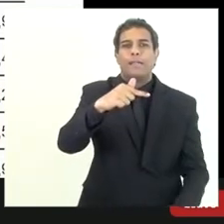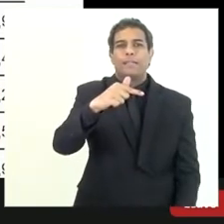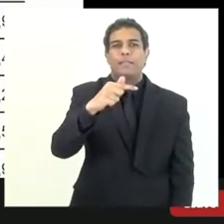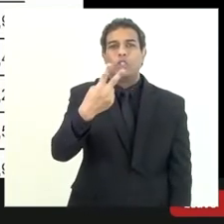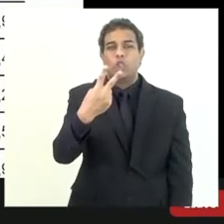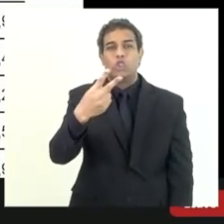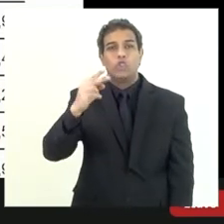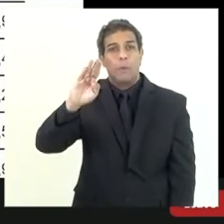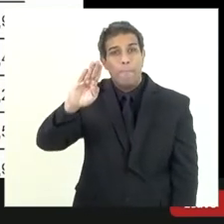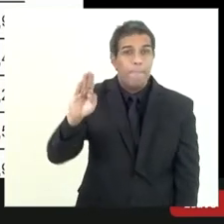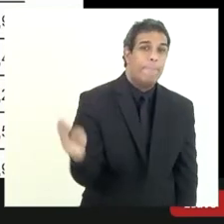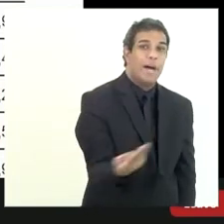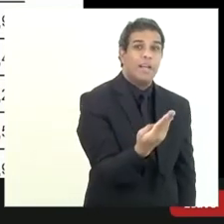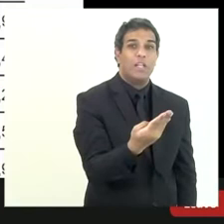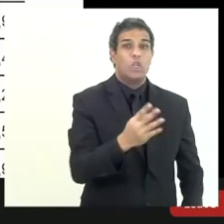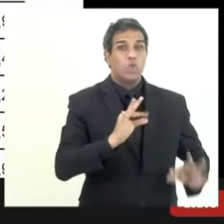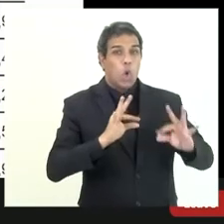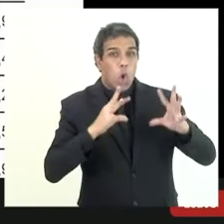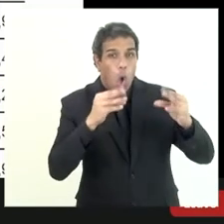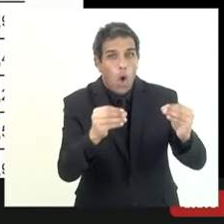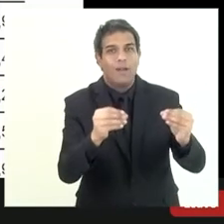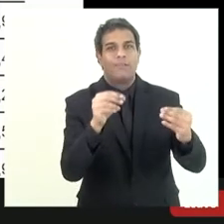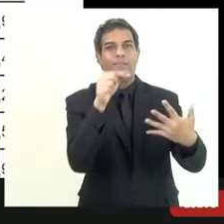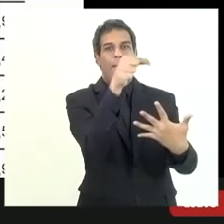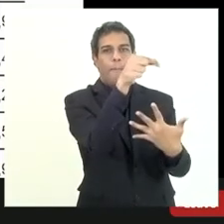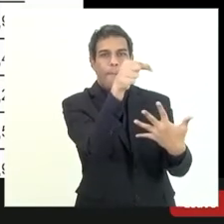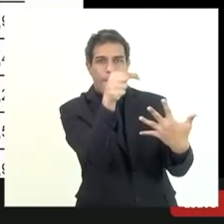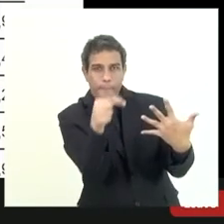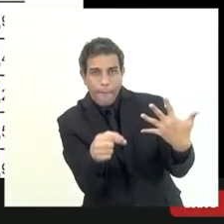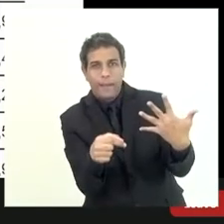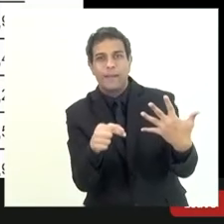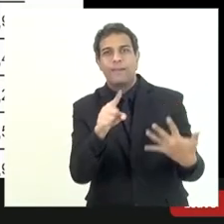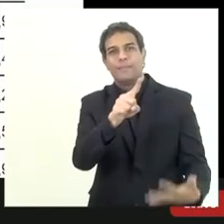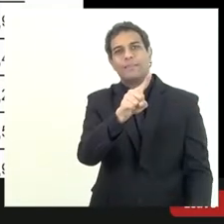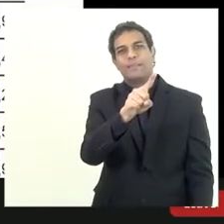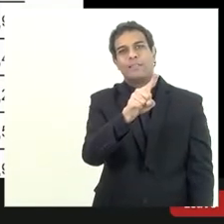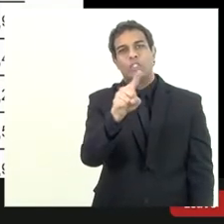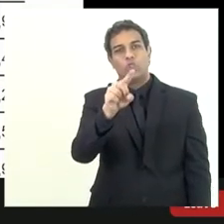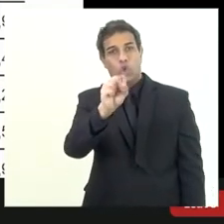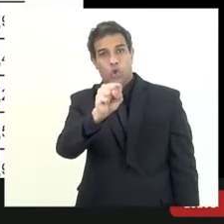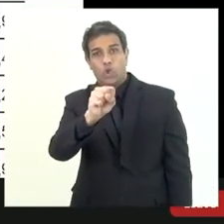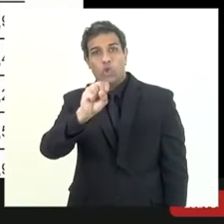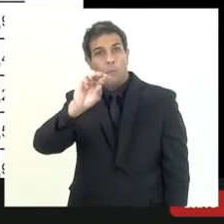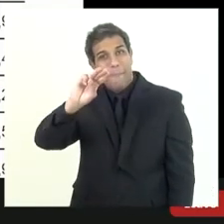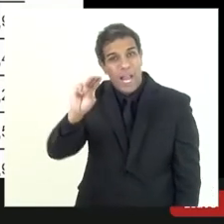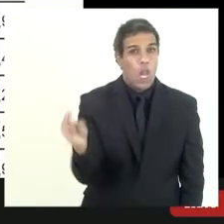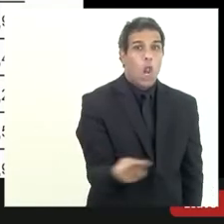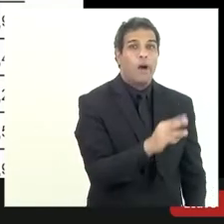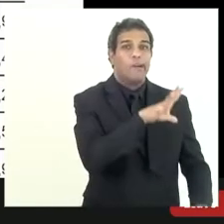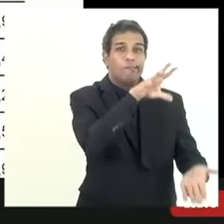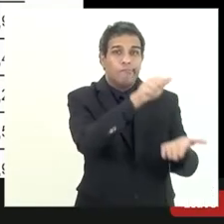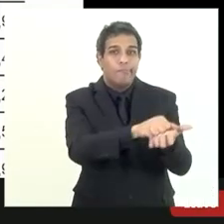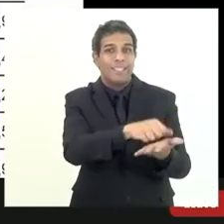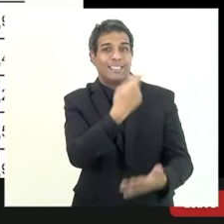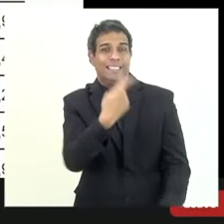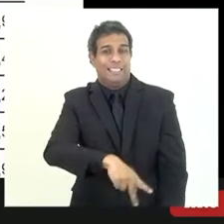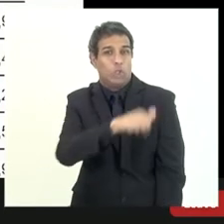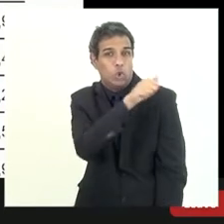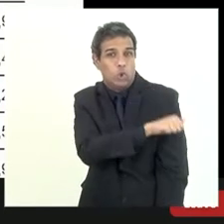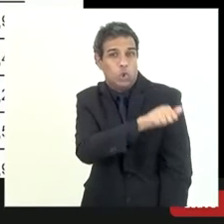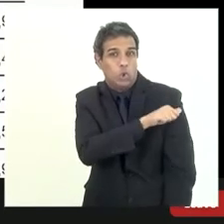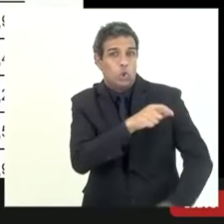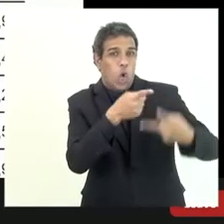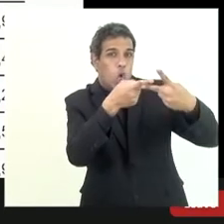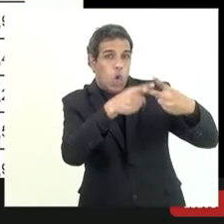% ou seja de todos esses créditos escritos 118 mil né o Estado por meio